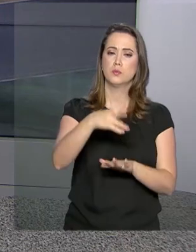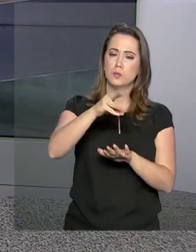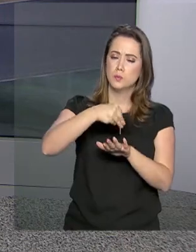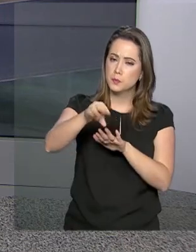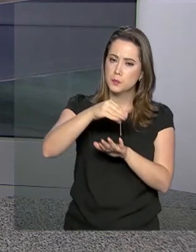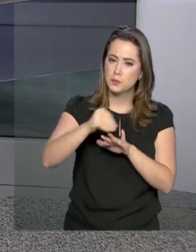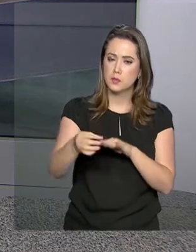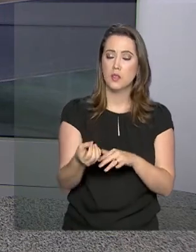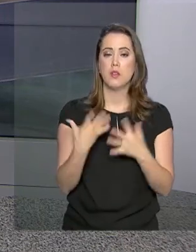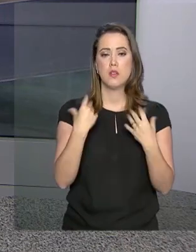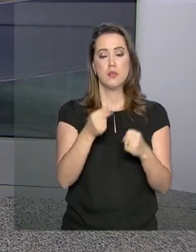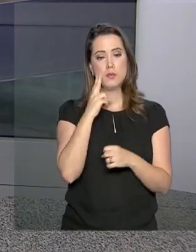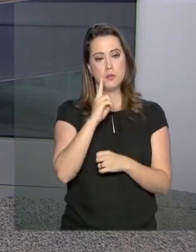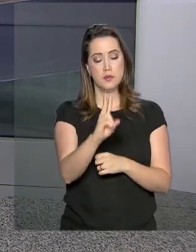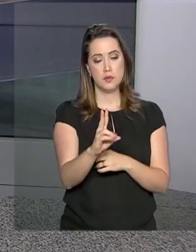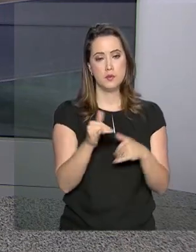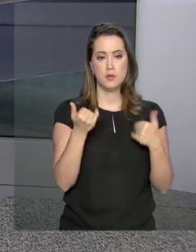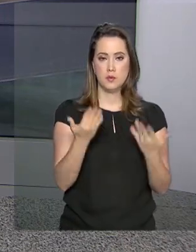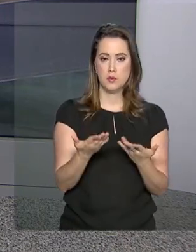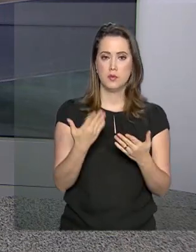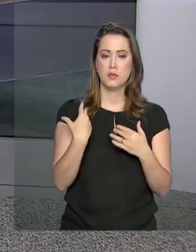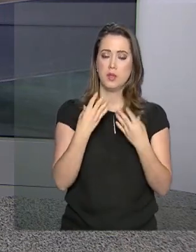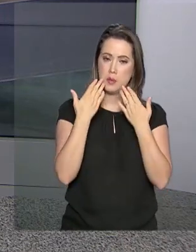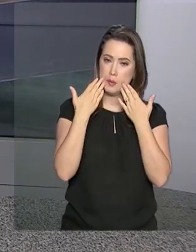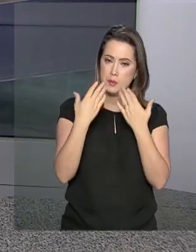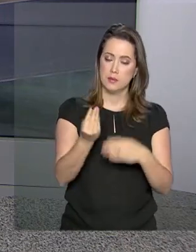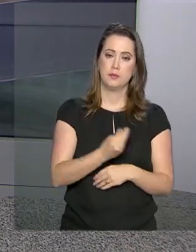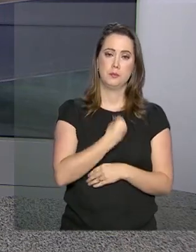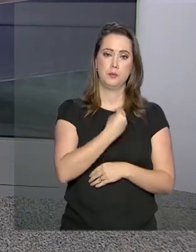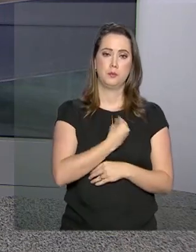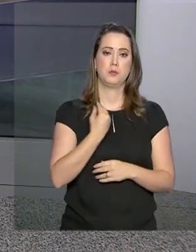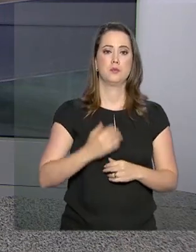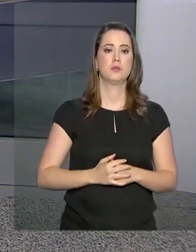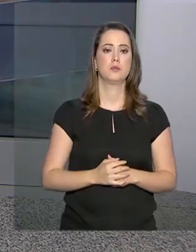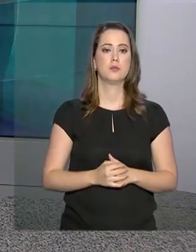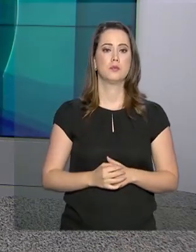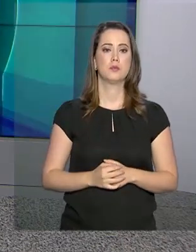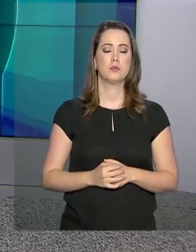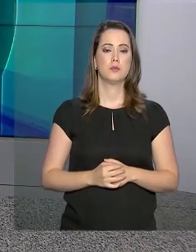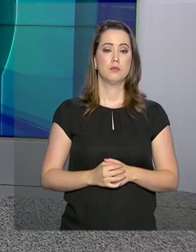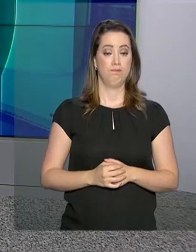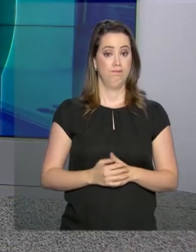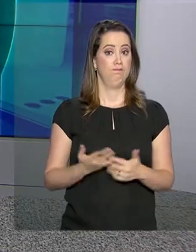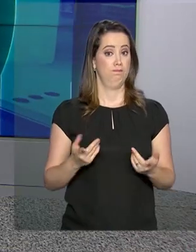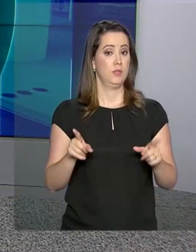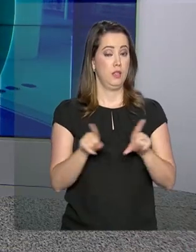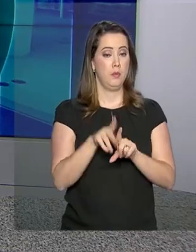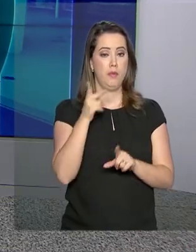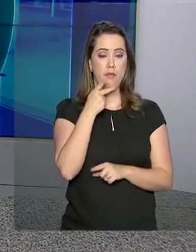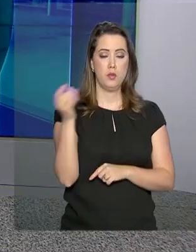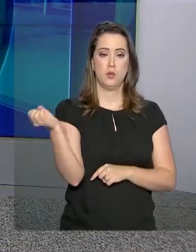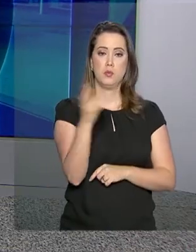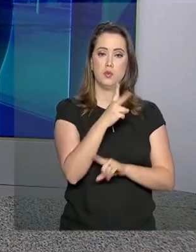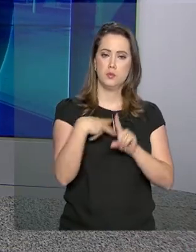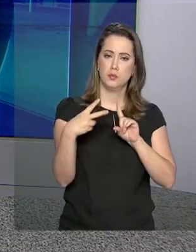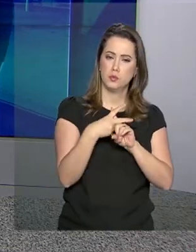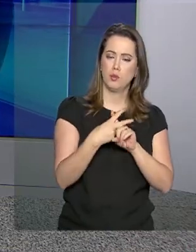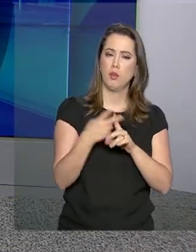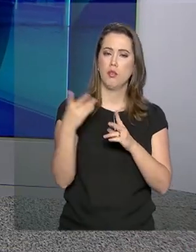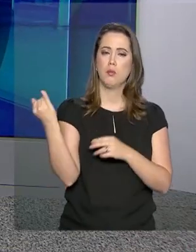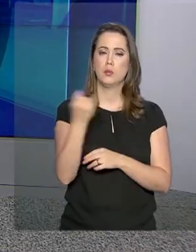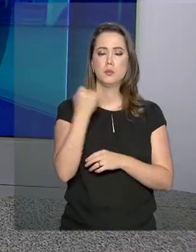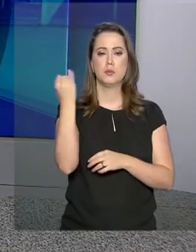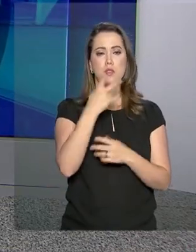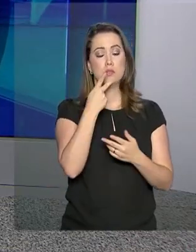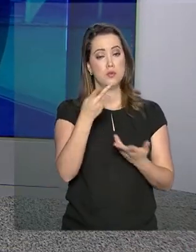pelas informações e vamos acompanhar, então, essas transmissões do presidente. E ainda sobre a nova previdência, como destacou